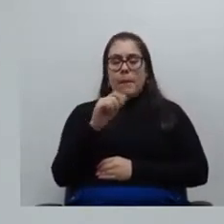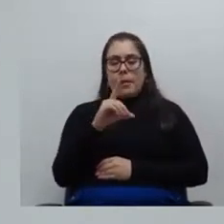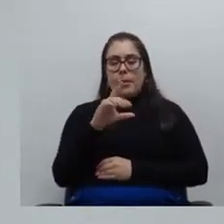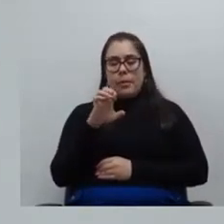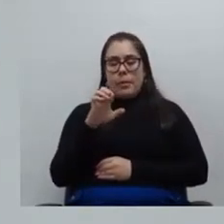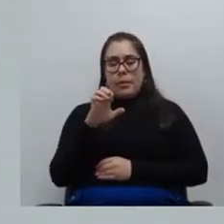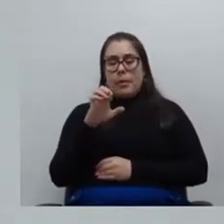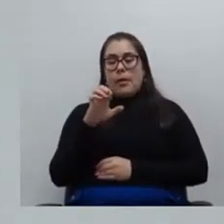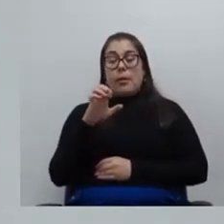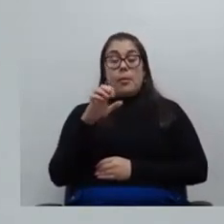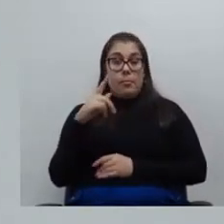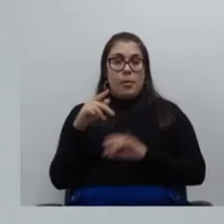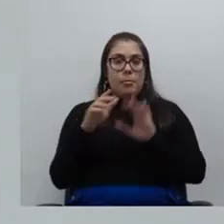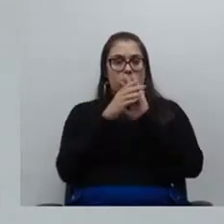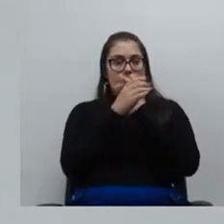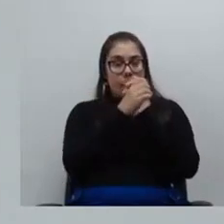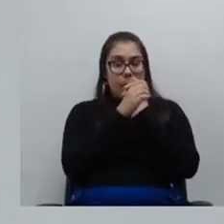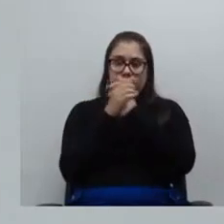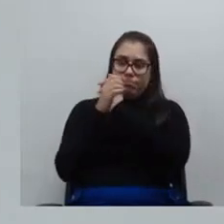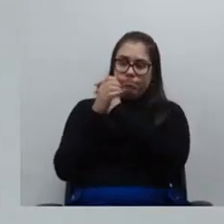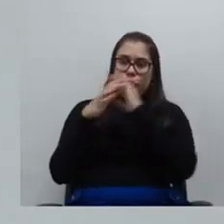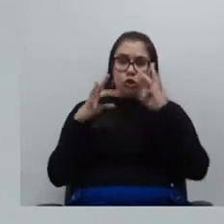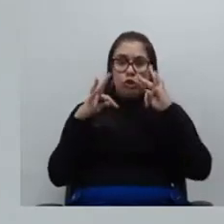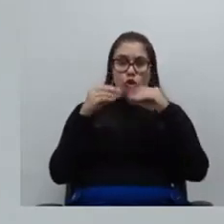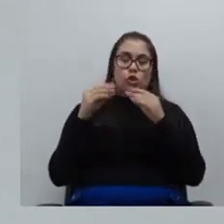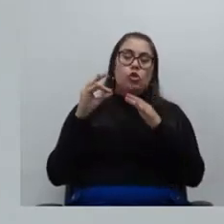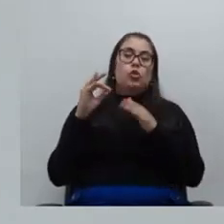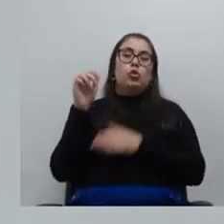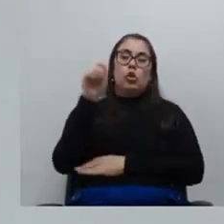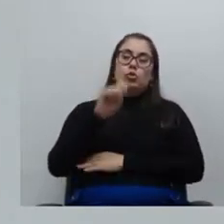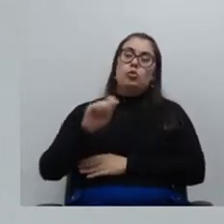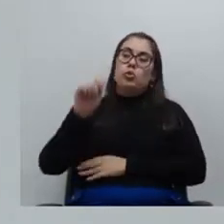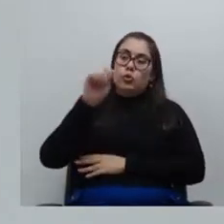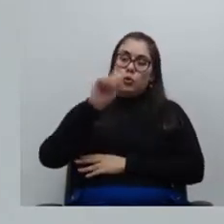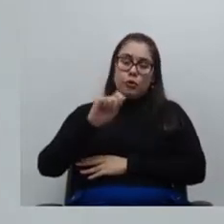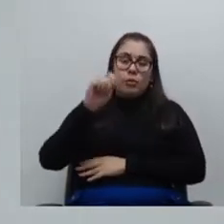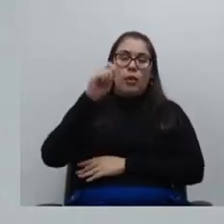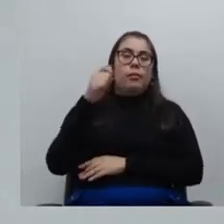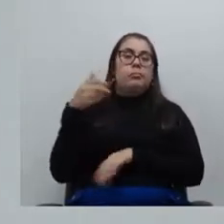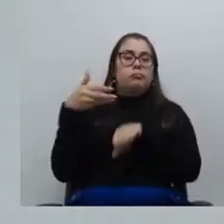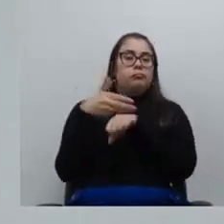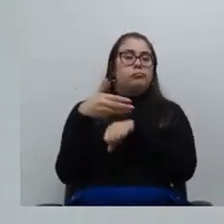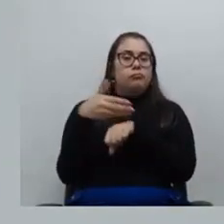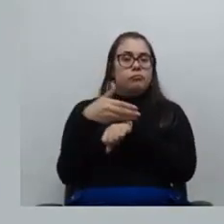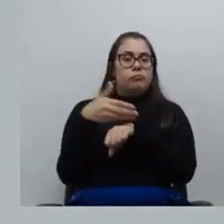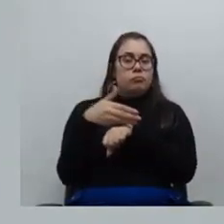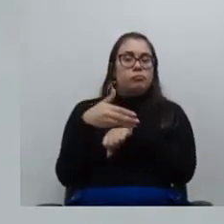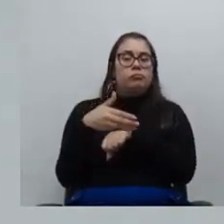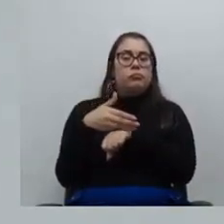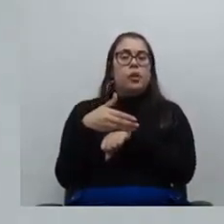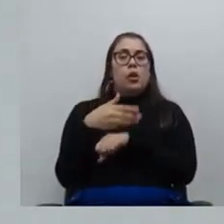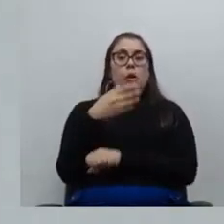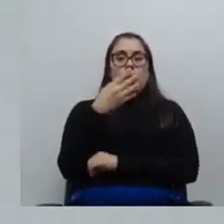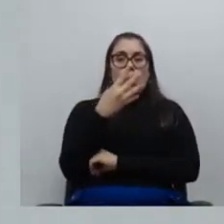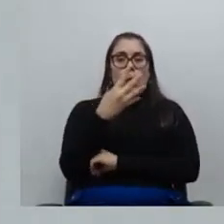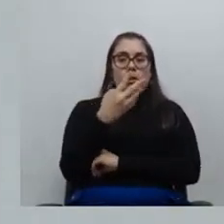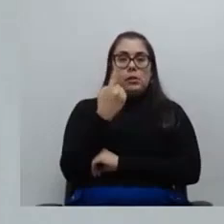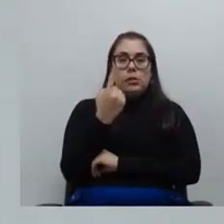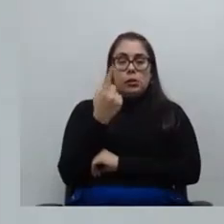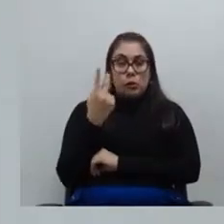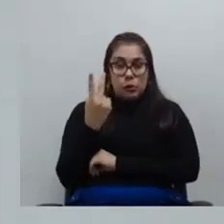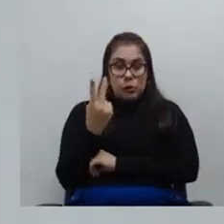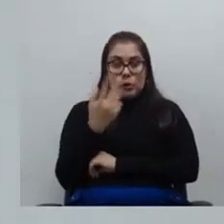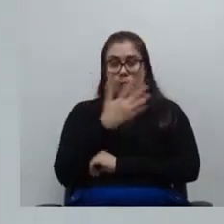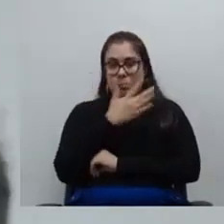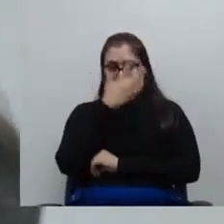associadas que participaram massivamente dessa votação nós tivemos no total 412 associados e